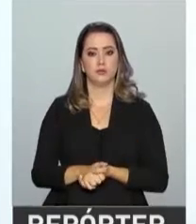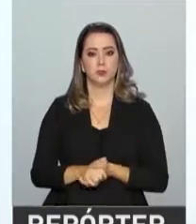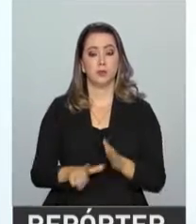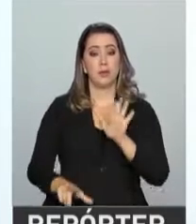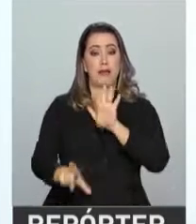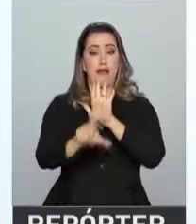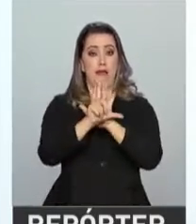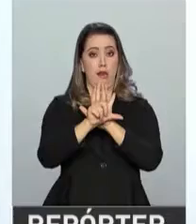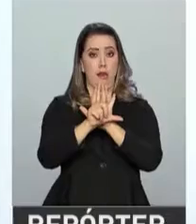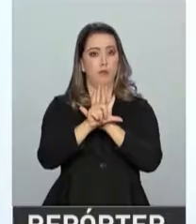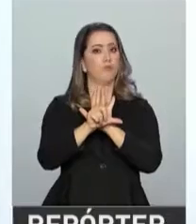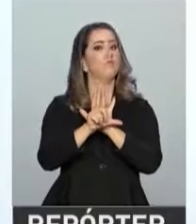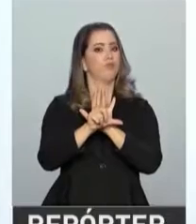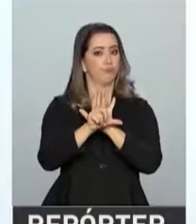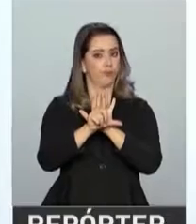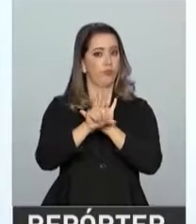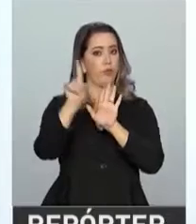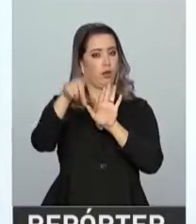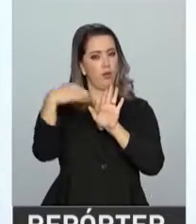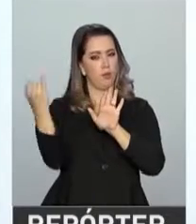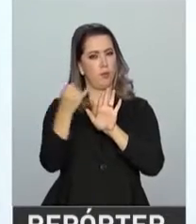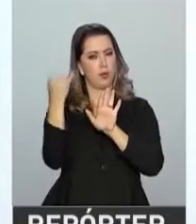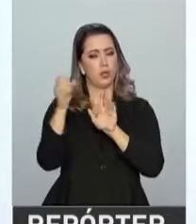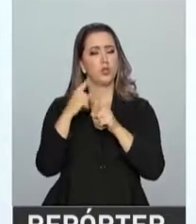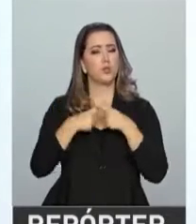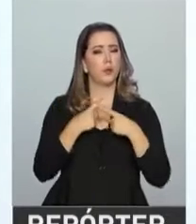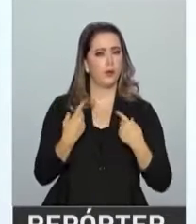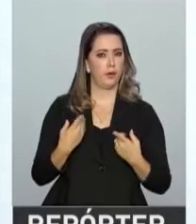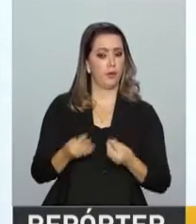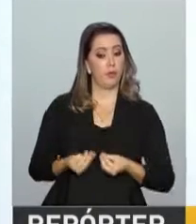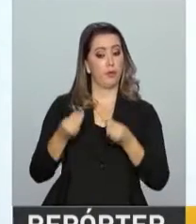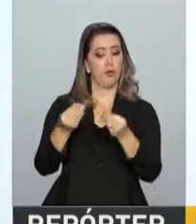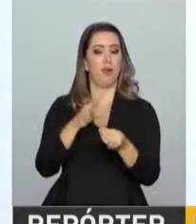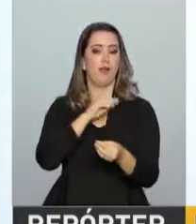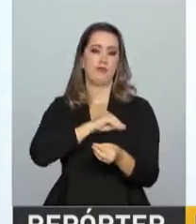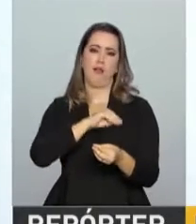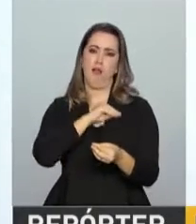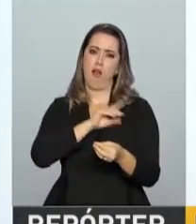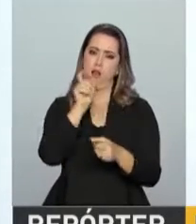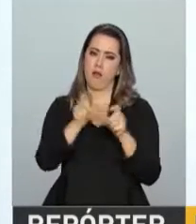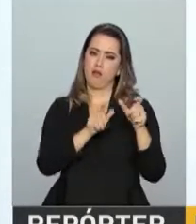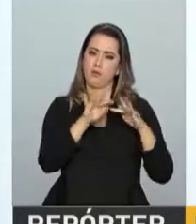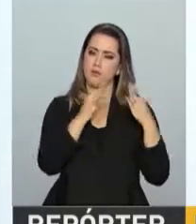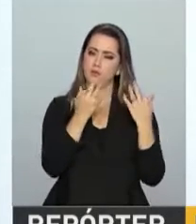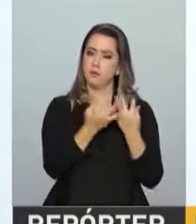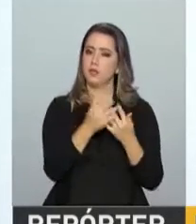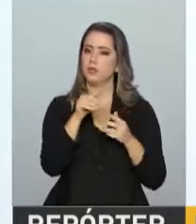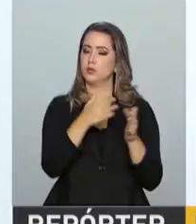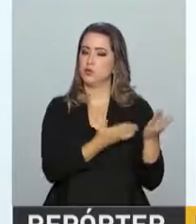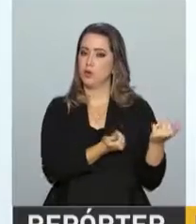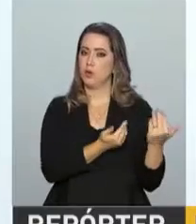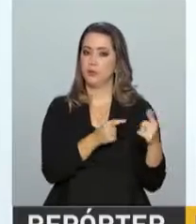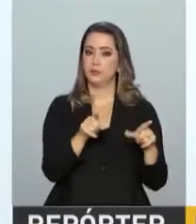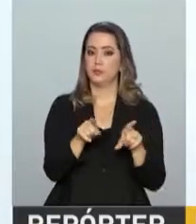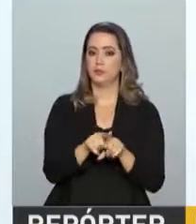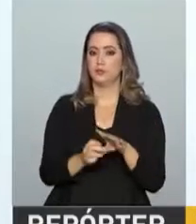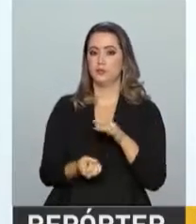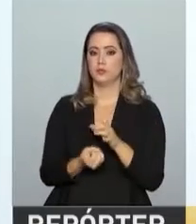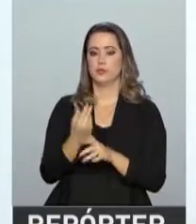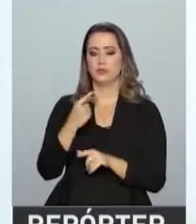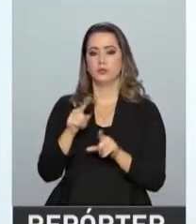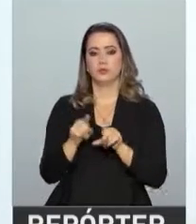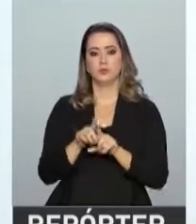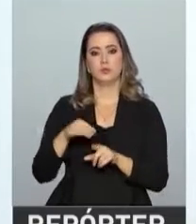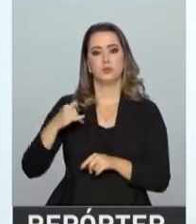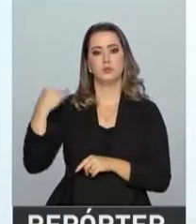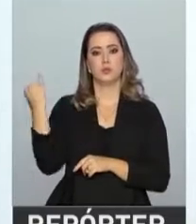fundamental porque ela possibilita, ela gera renda para as famílias desses jovens e ela gera o que